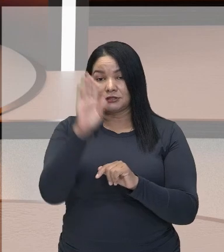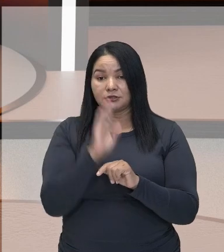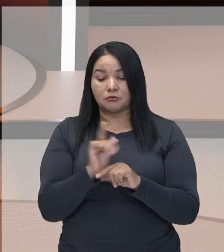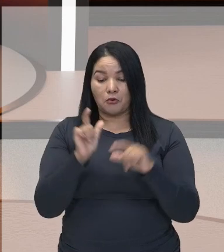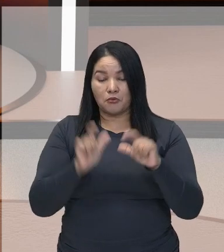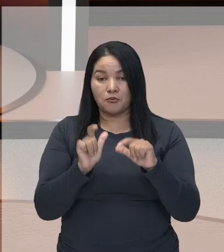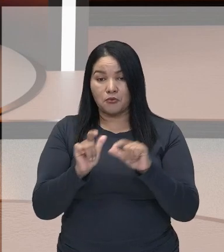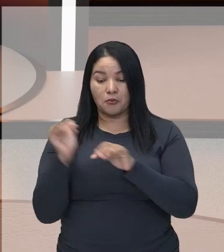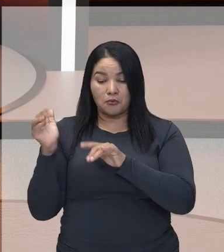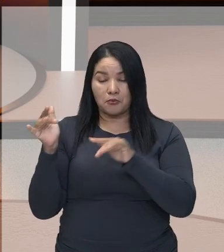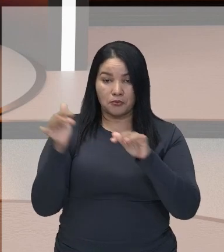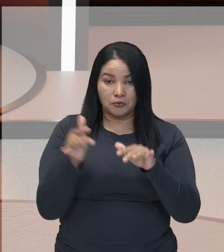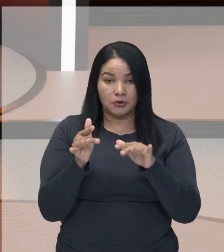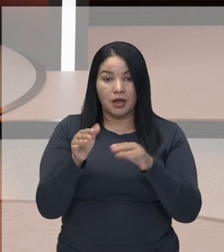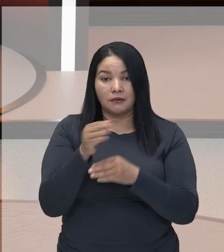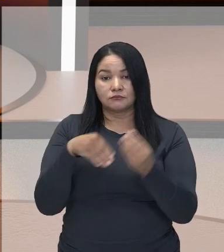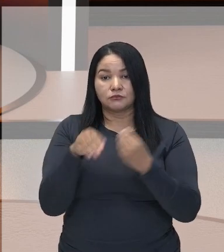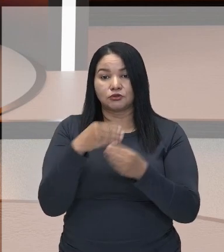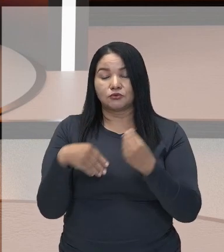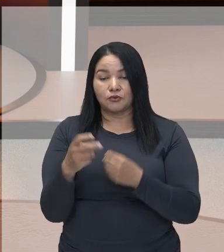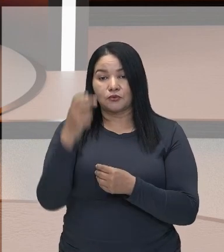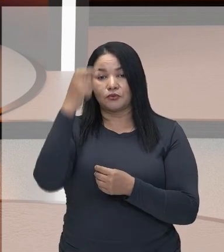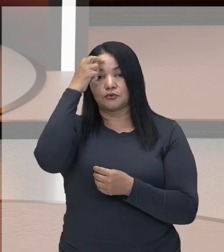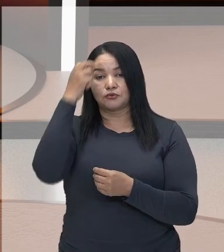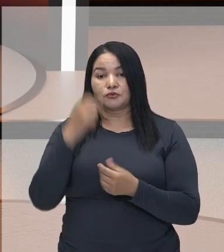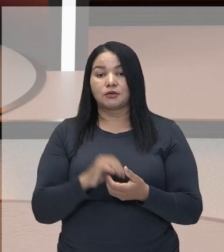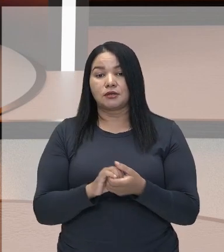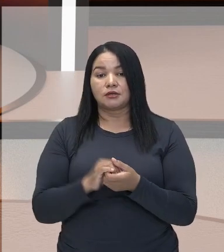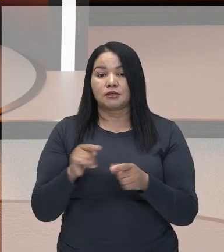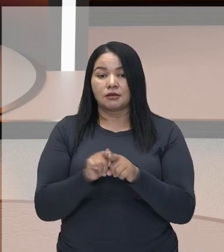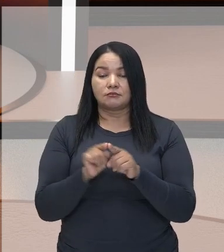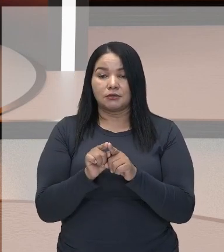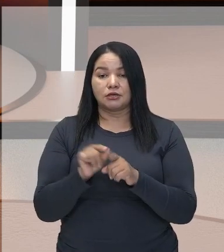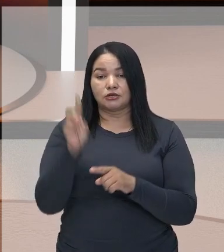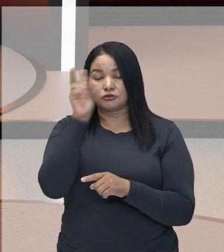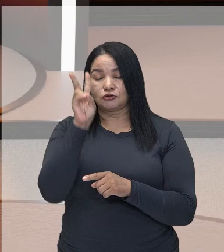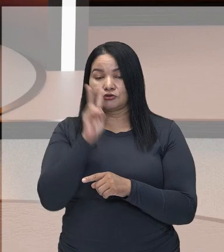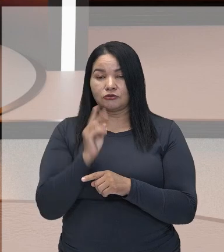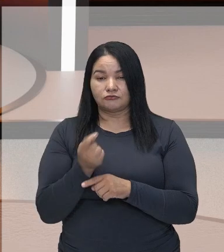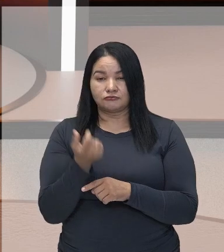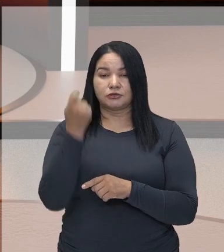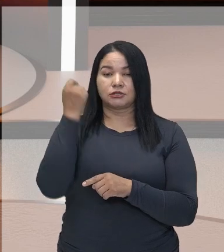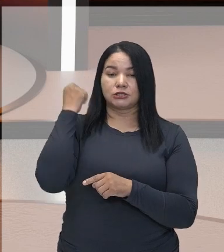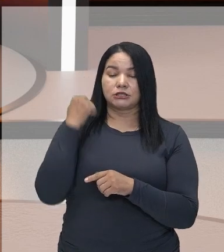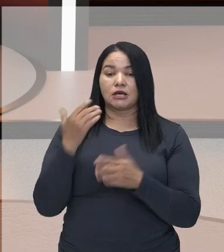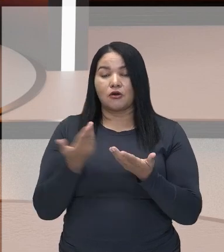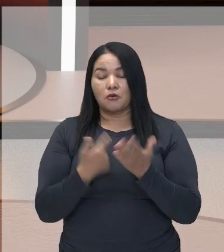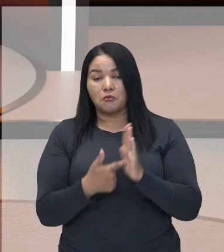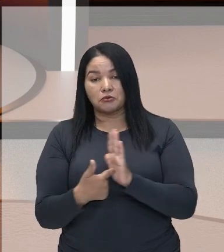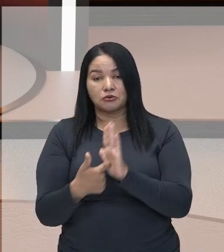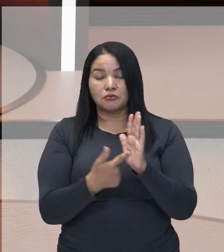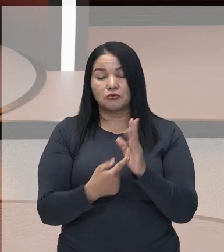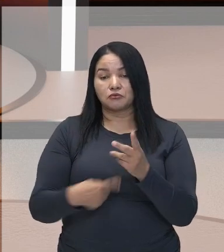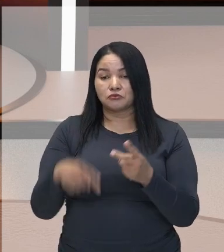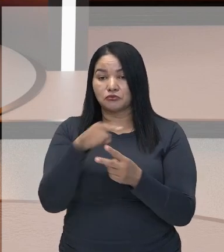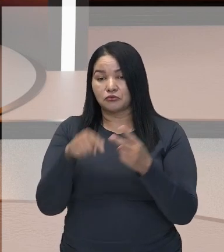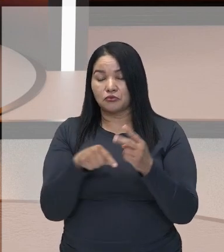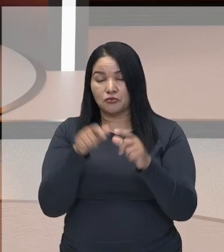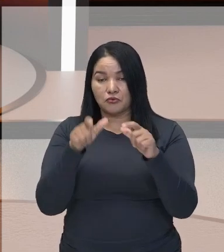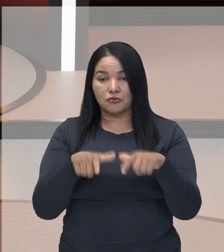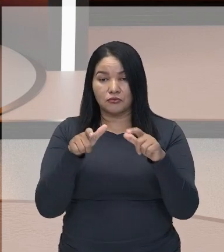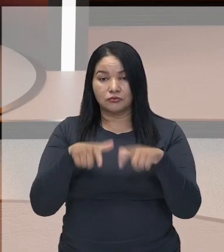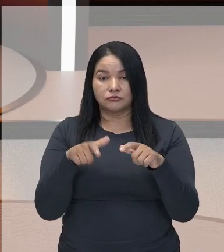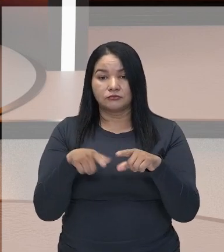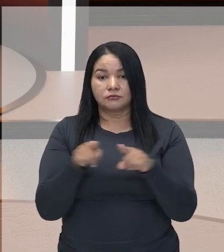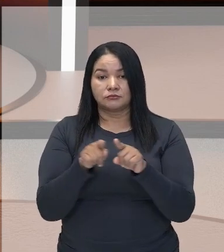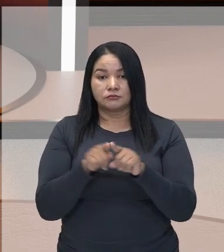mistura vibrante da cultura pop com a história antiga. E aí, a destaca os dois locais, que é a